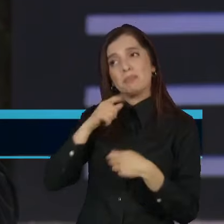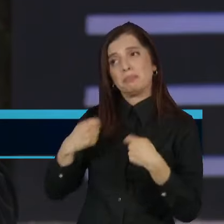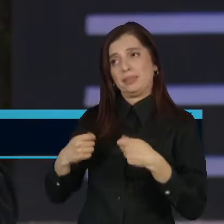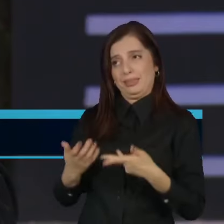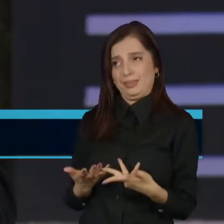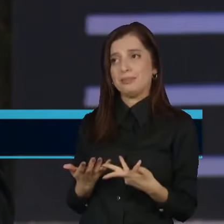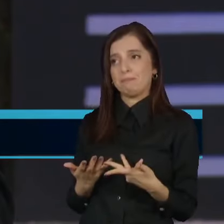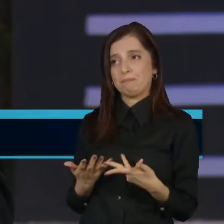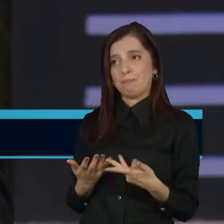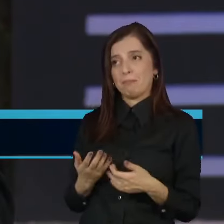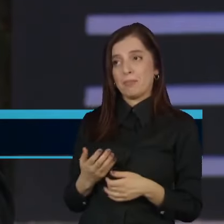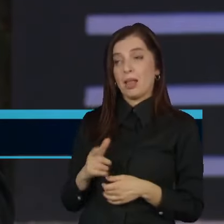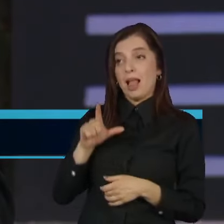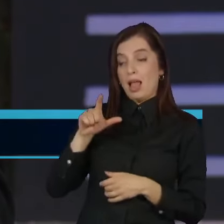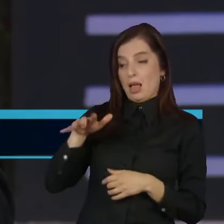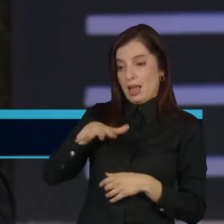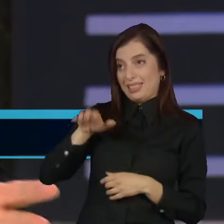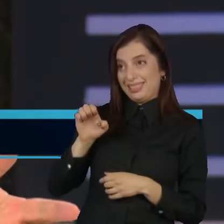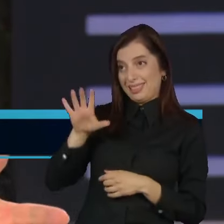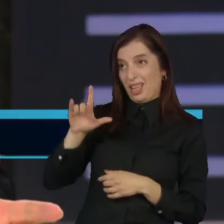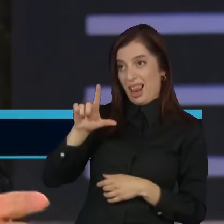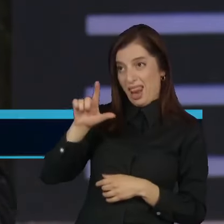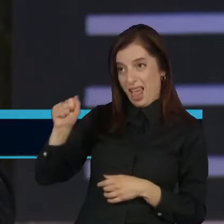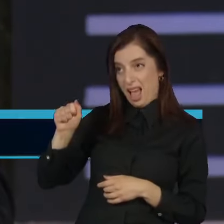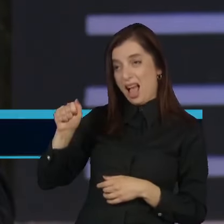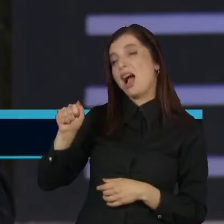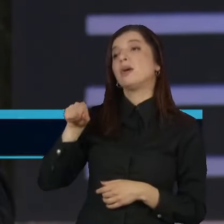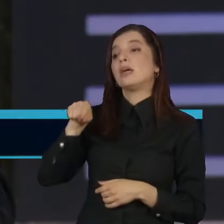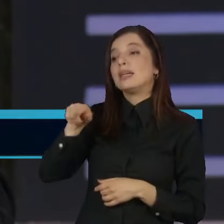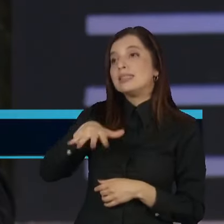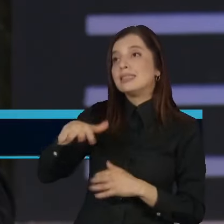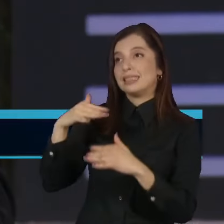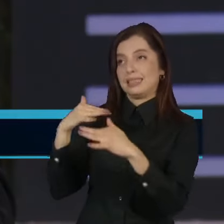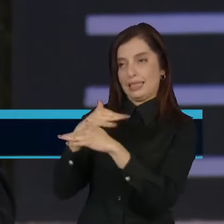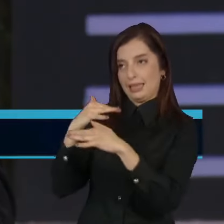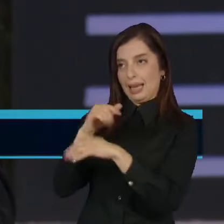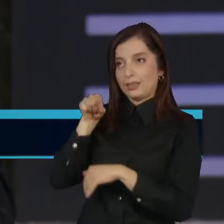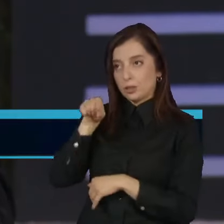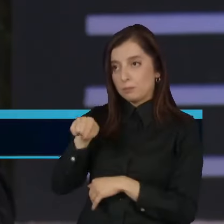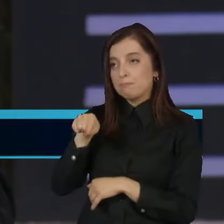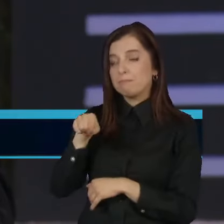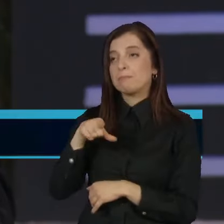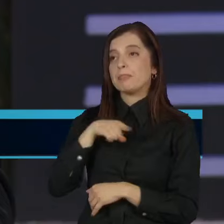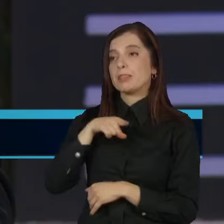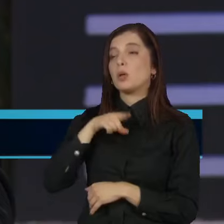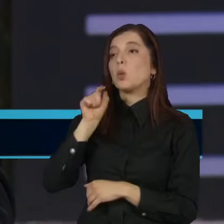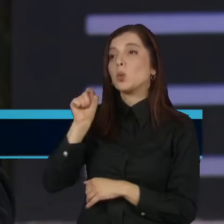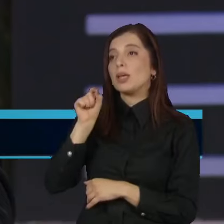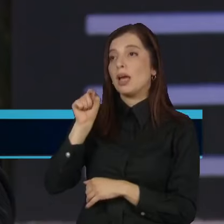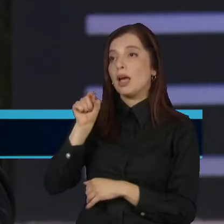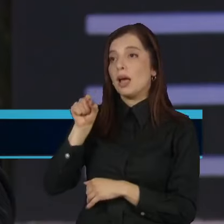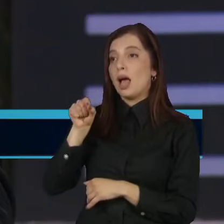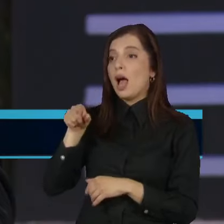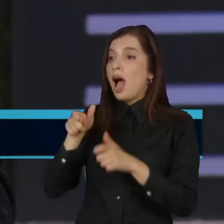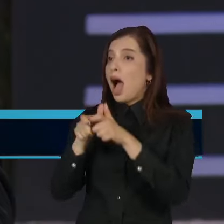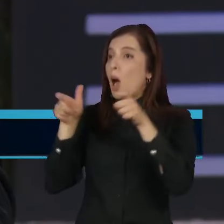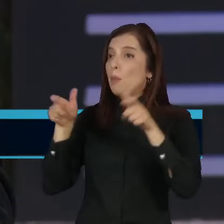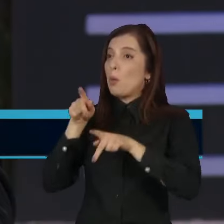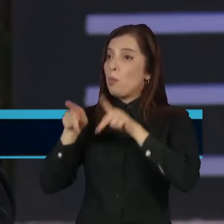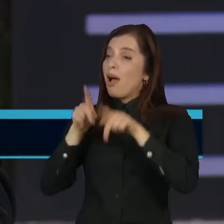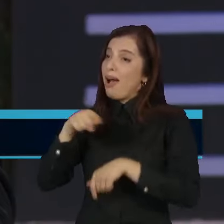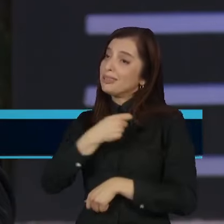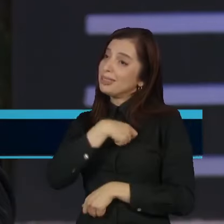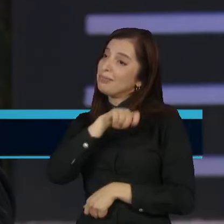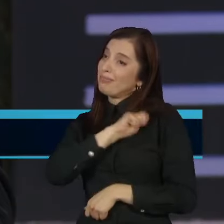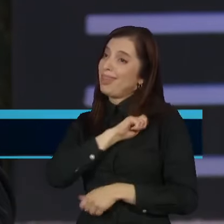cidade típica que foi tomada da área hispânica e outras mais que tem por lá. Então, a